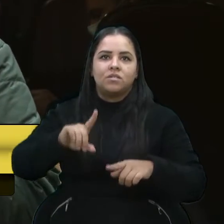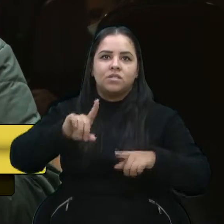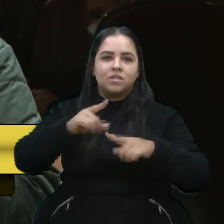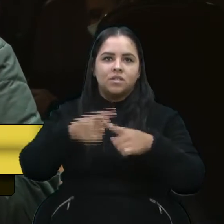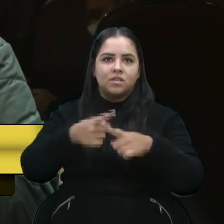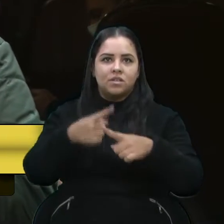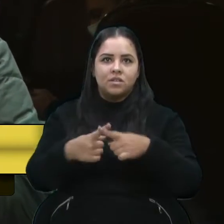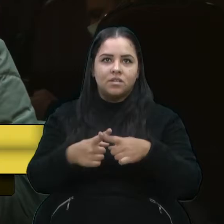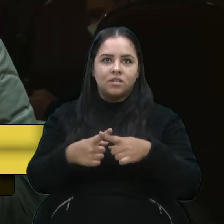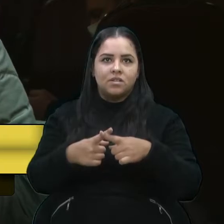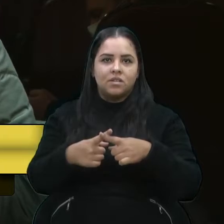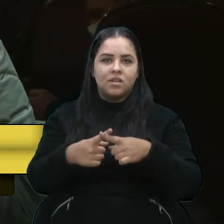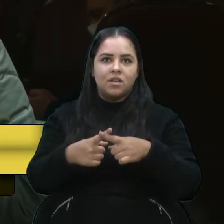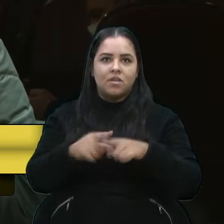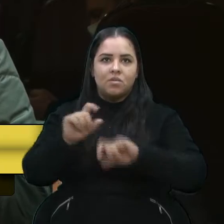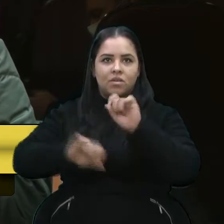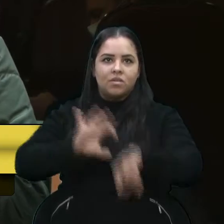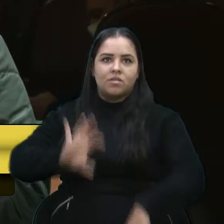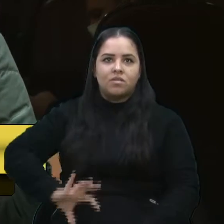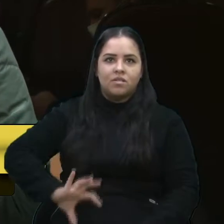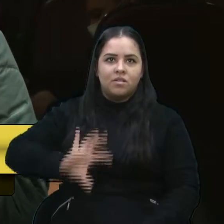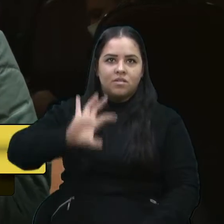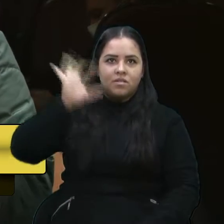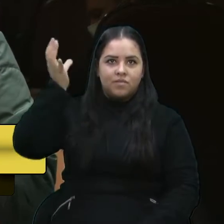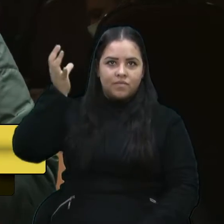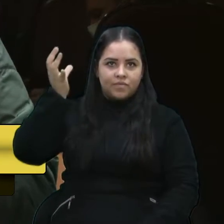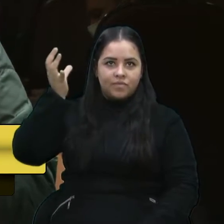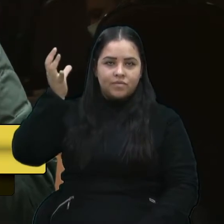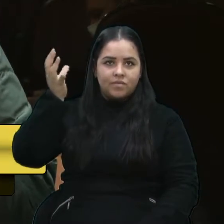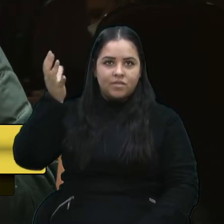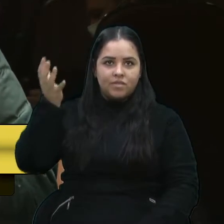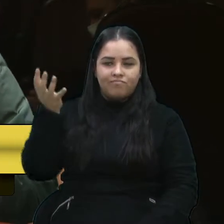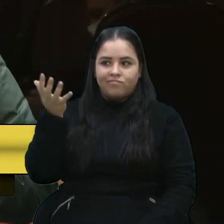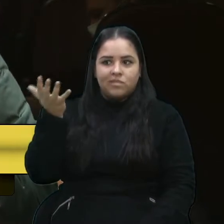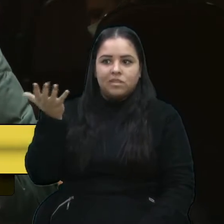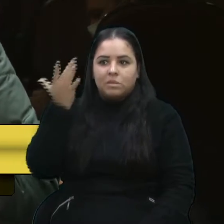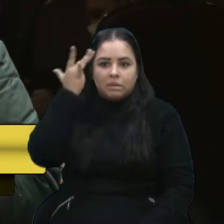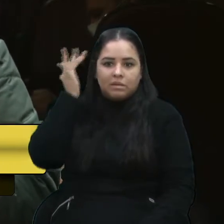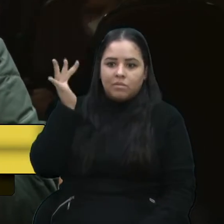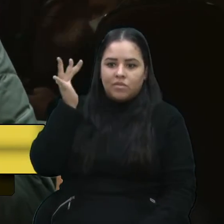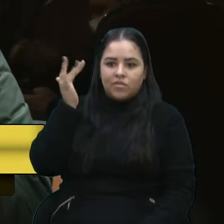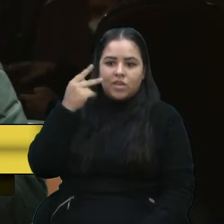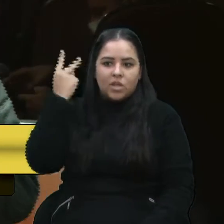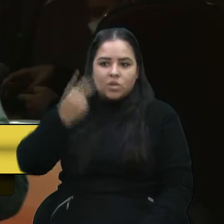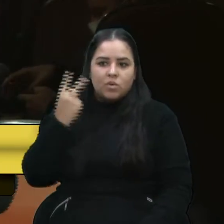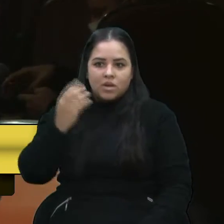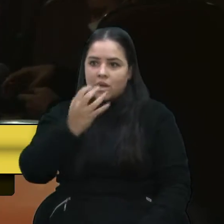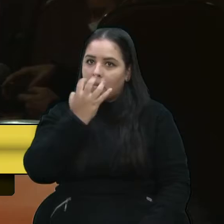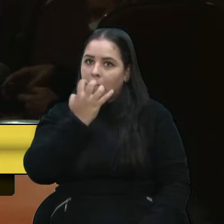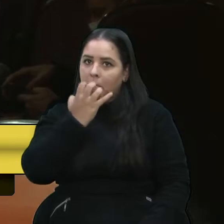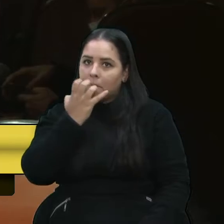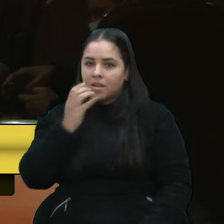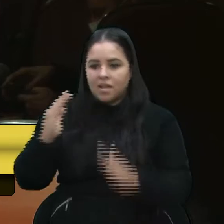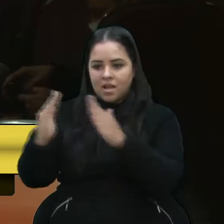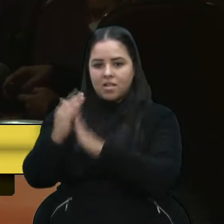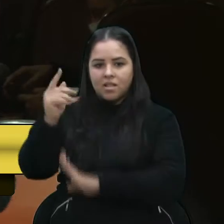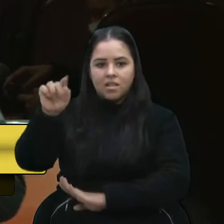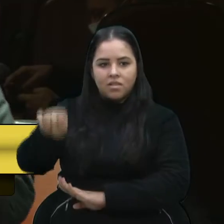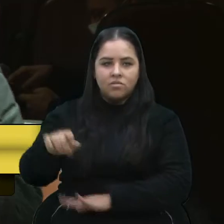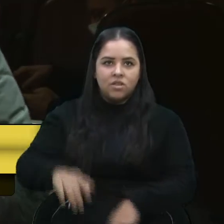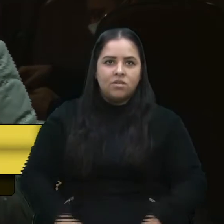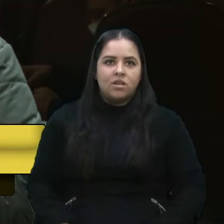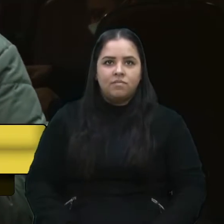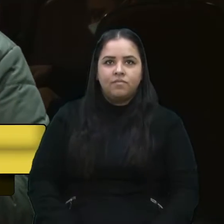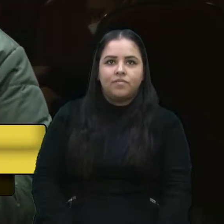um caso... Eu sei que o vereador Camiles, que mora lá, conhece de um a um